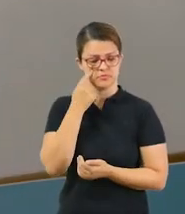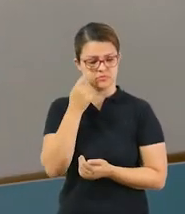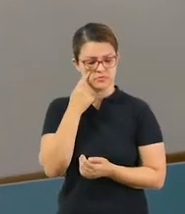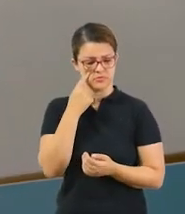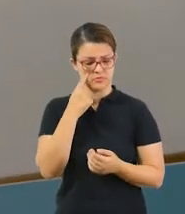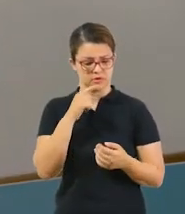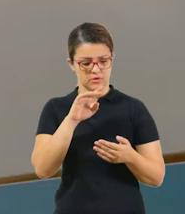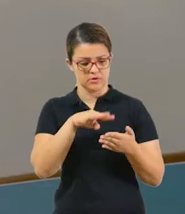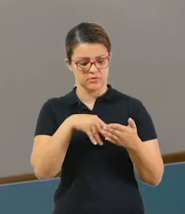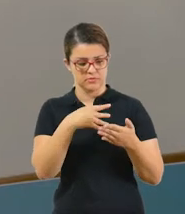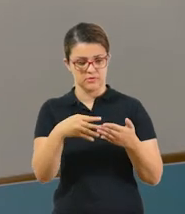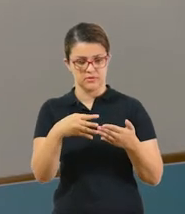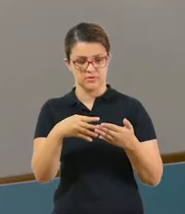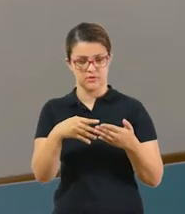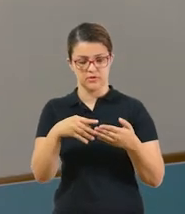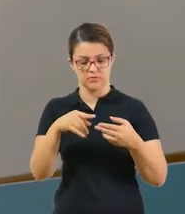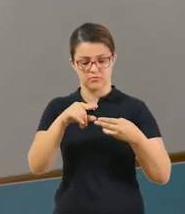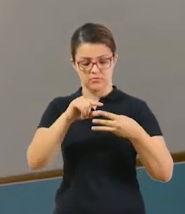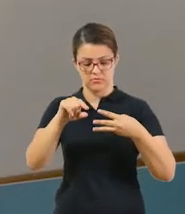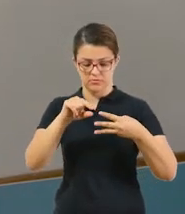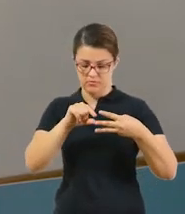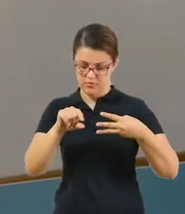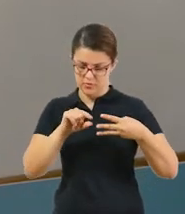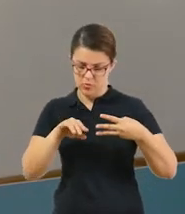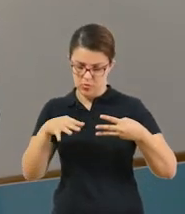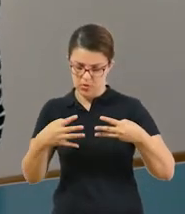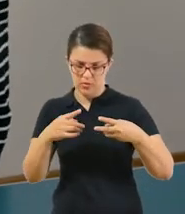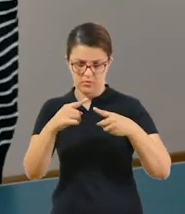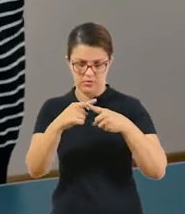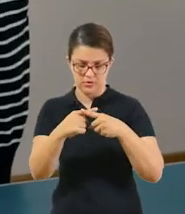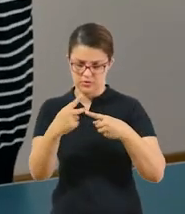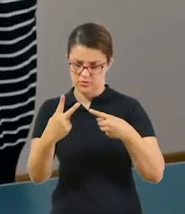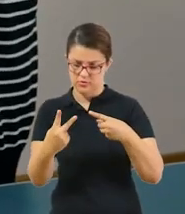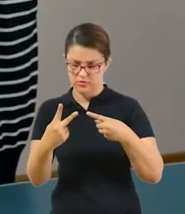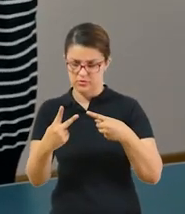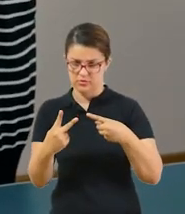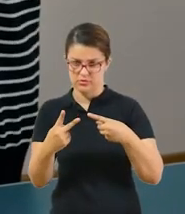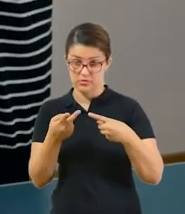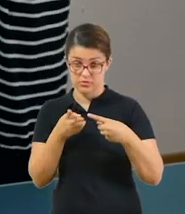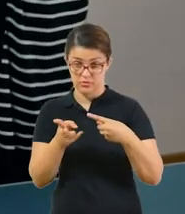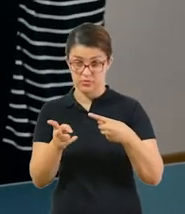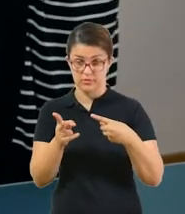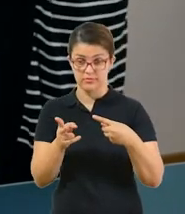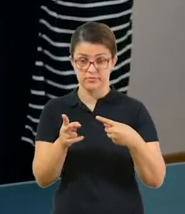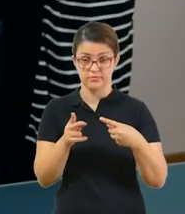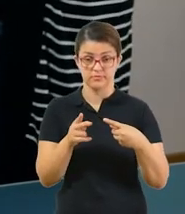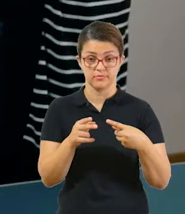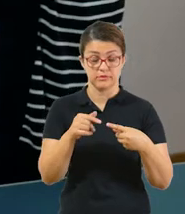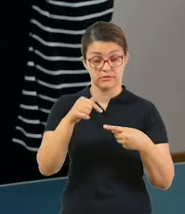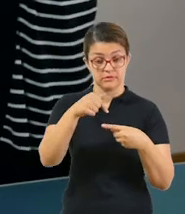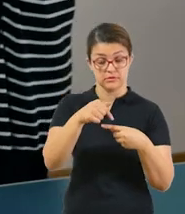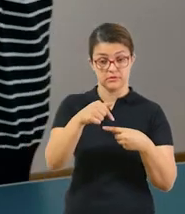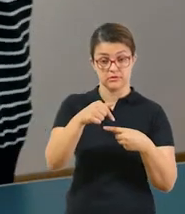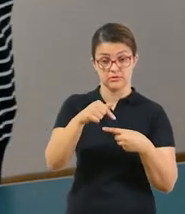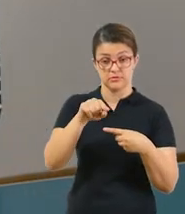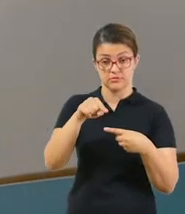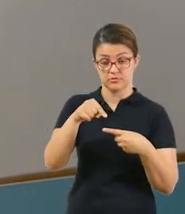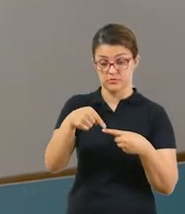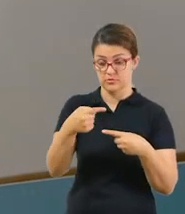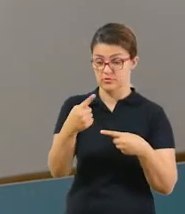descobrir, nessa tabelinha aqui do lado, qual que se encaixa em multiplicar 2 por elemento da sequência. Vamos ver.